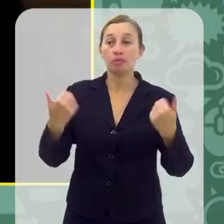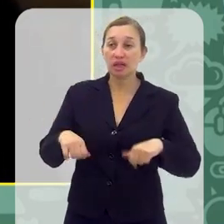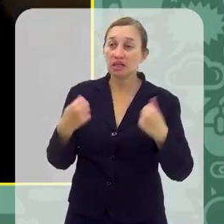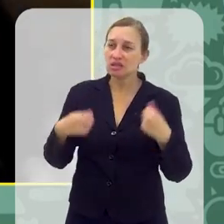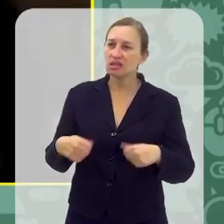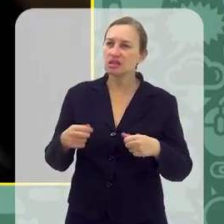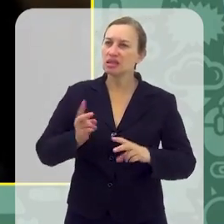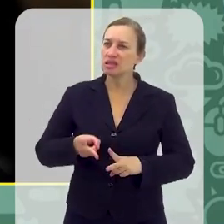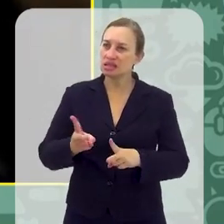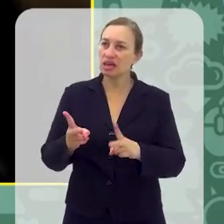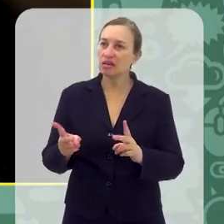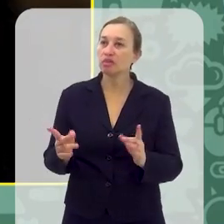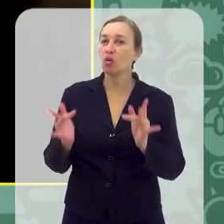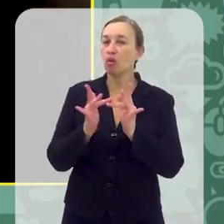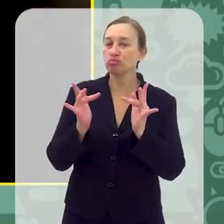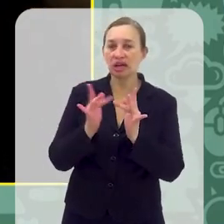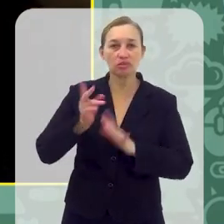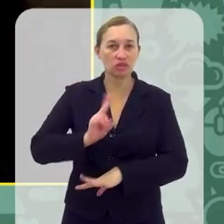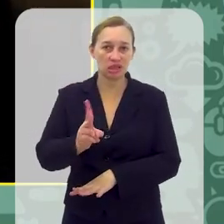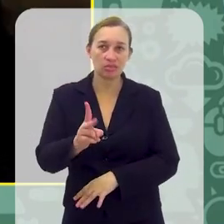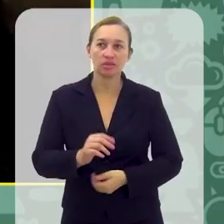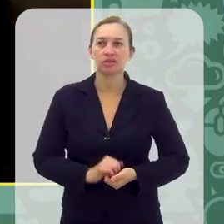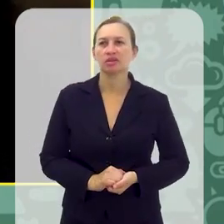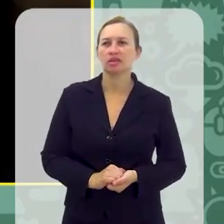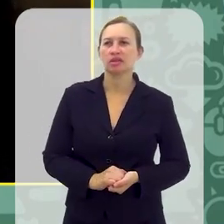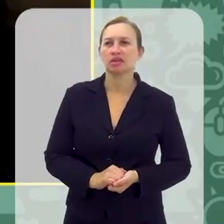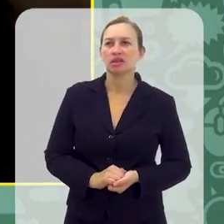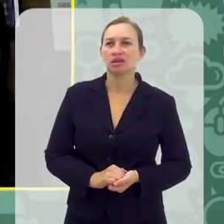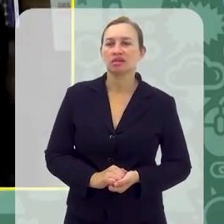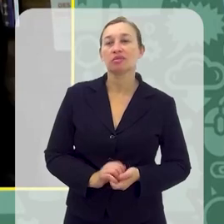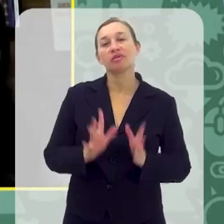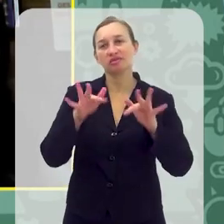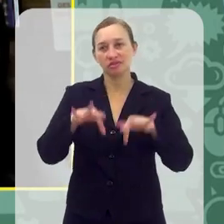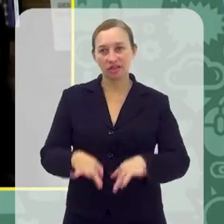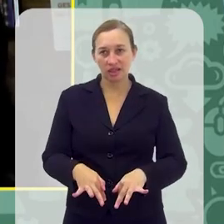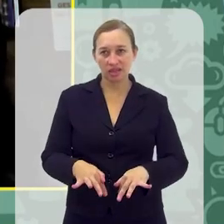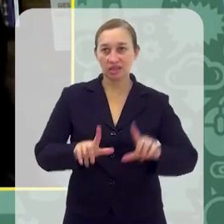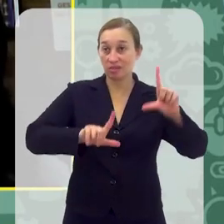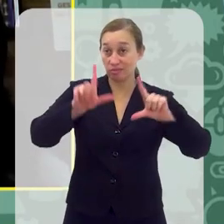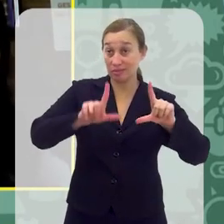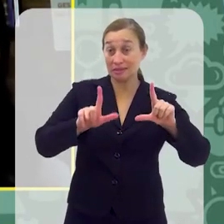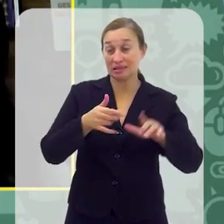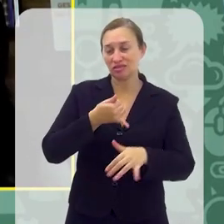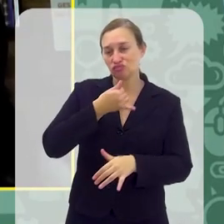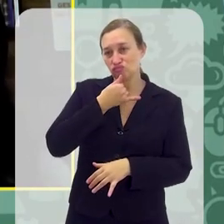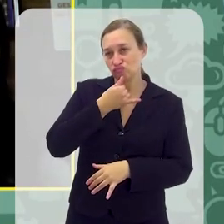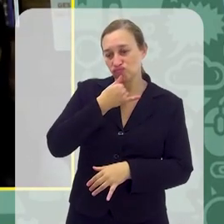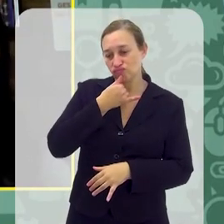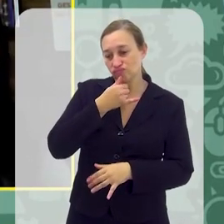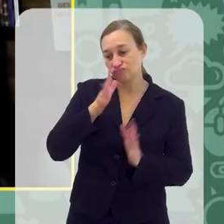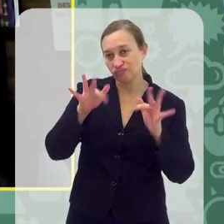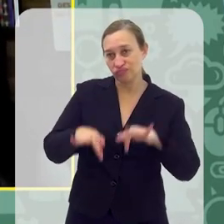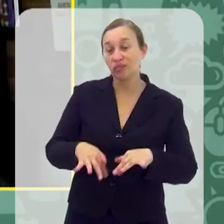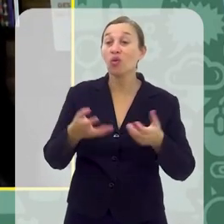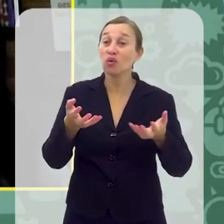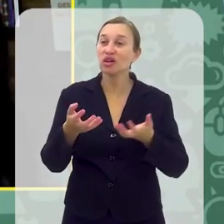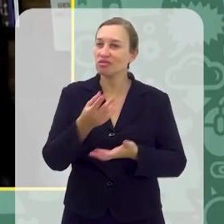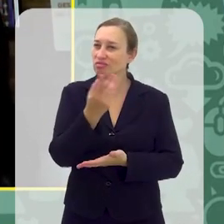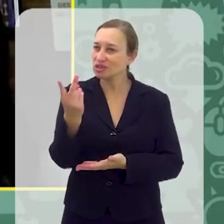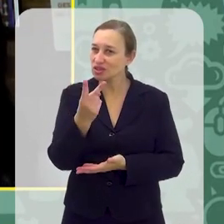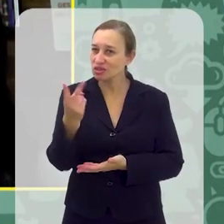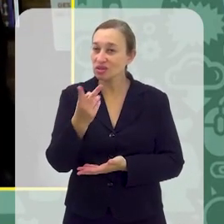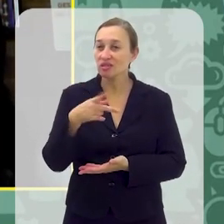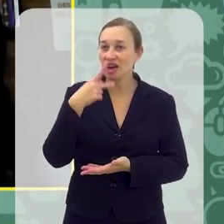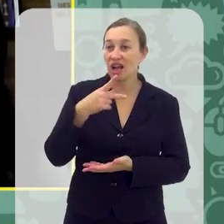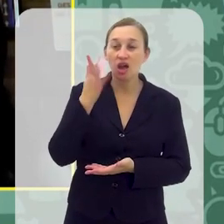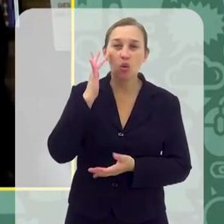né? Precisa estar perto o tempo inteiro. Para a gente encerrar o programa, porque infelizmente está chegando ao fim, eu queria